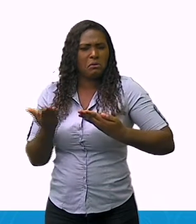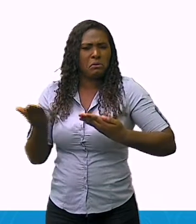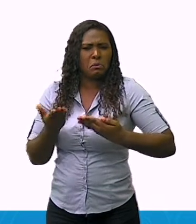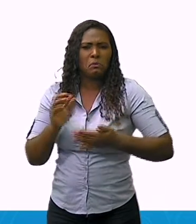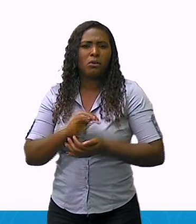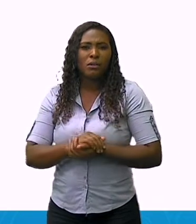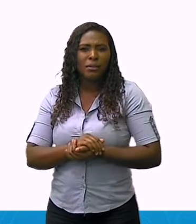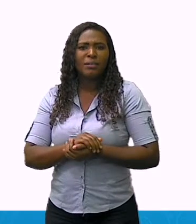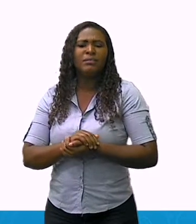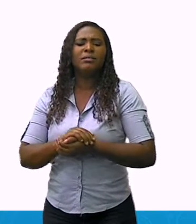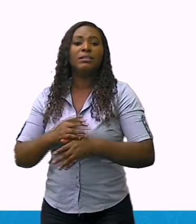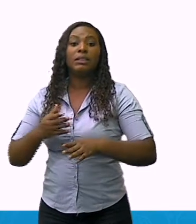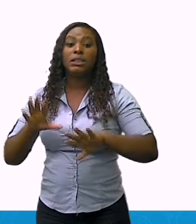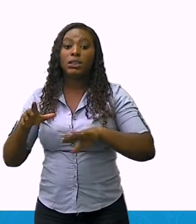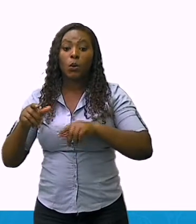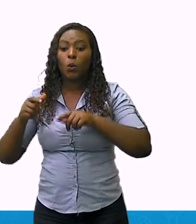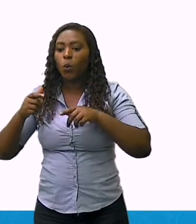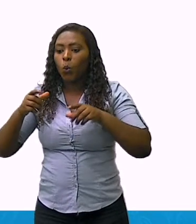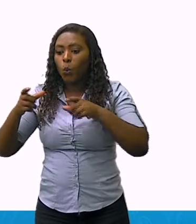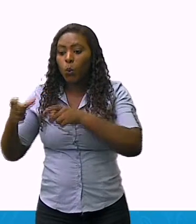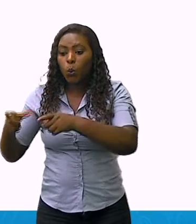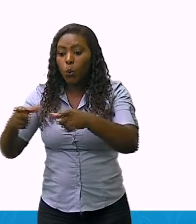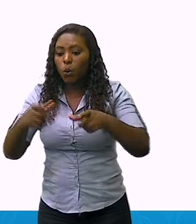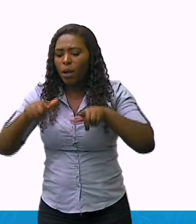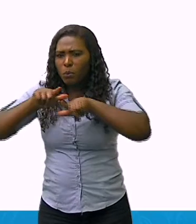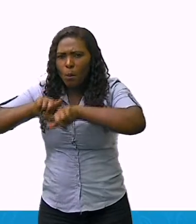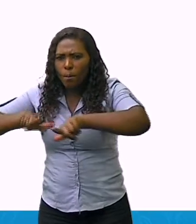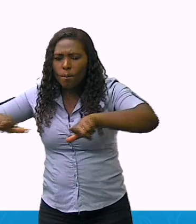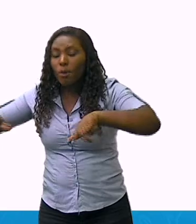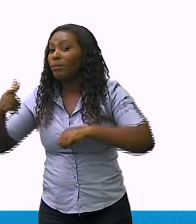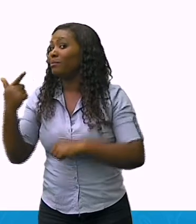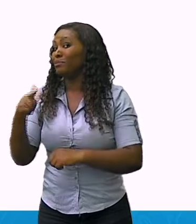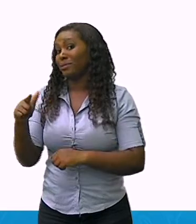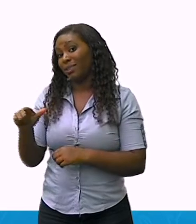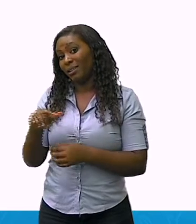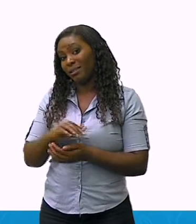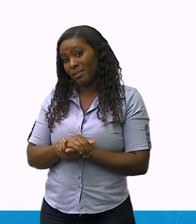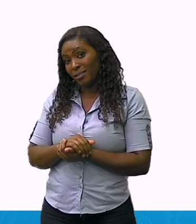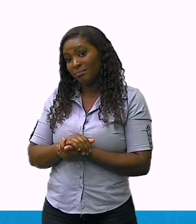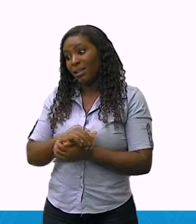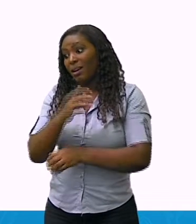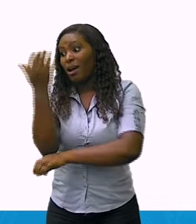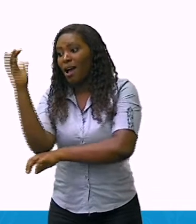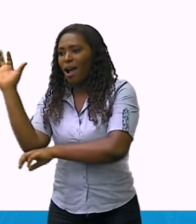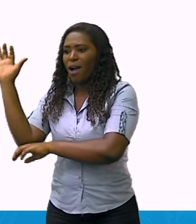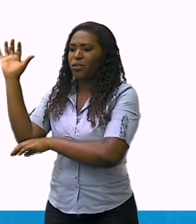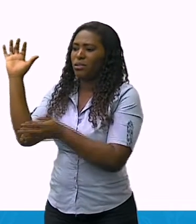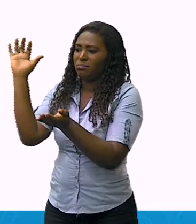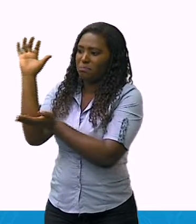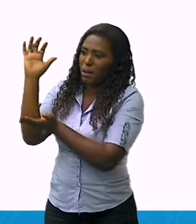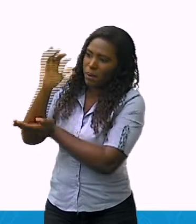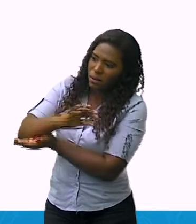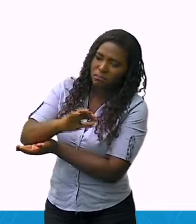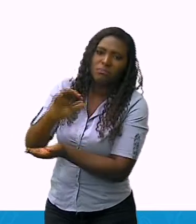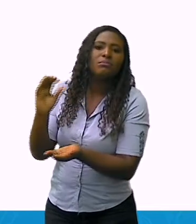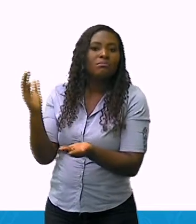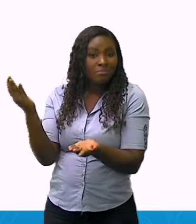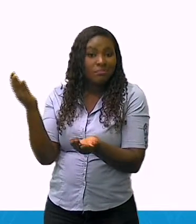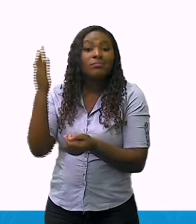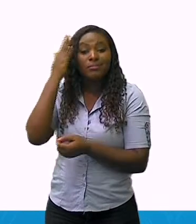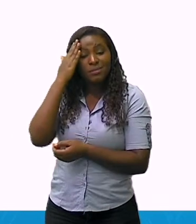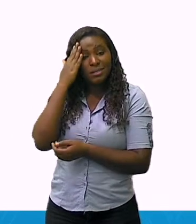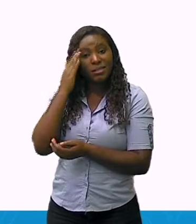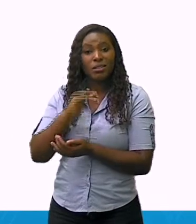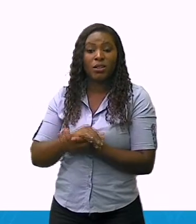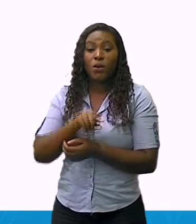espaço está preenchido, seja por construções ou mesmo por árvores. Você consegue identificar